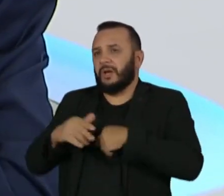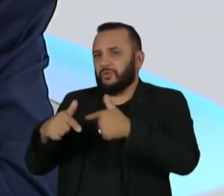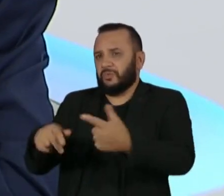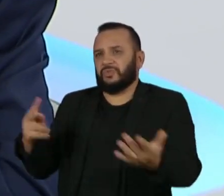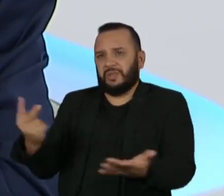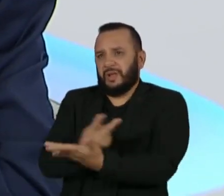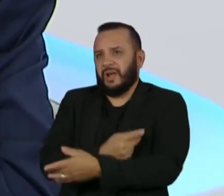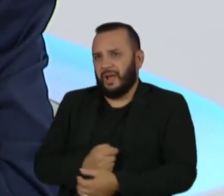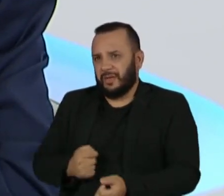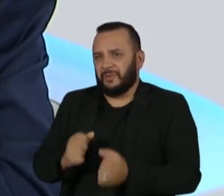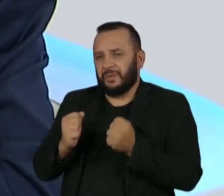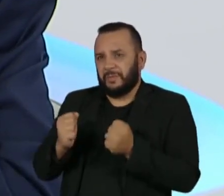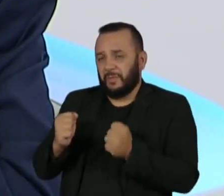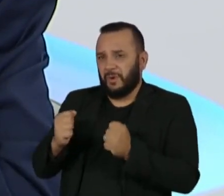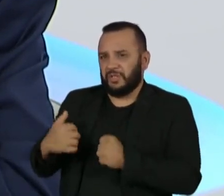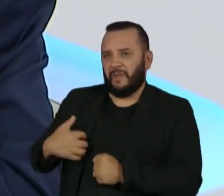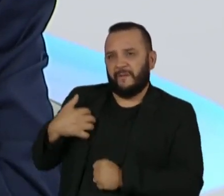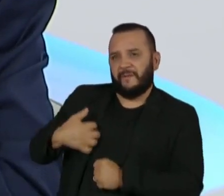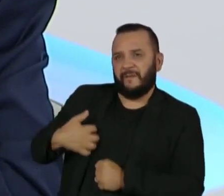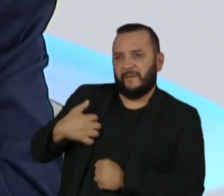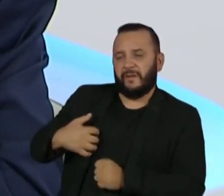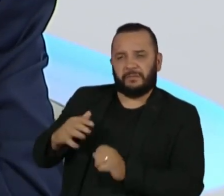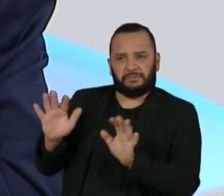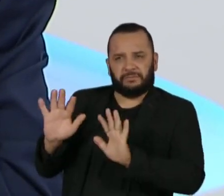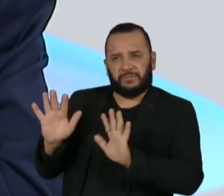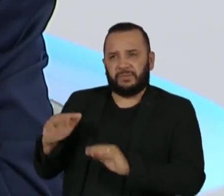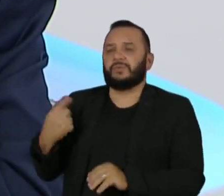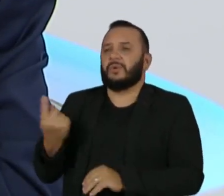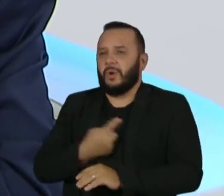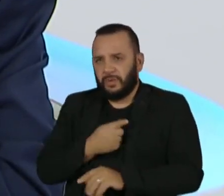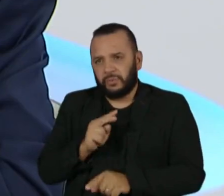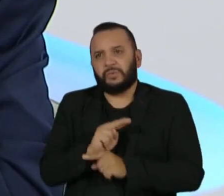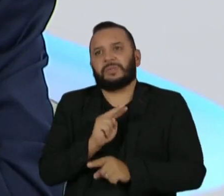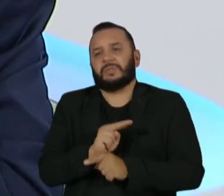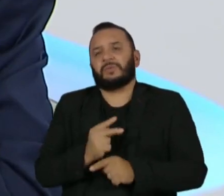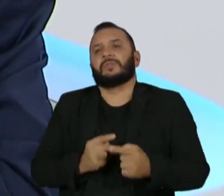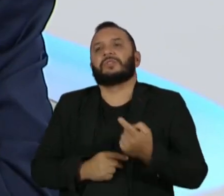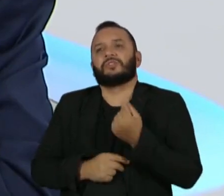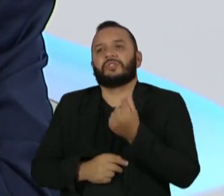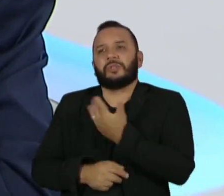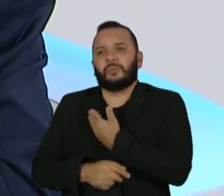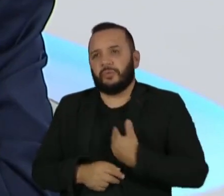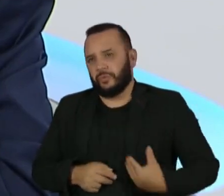de alguma forma, macular esse cuidado que a gente tem com o dinheiro público e com a transparência dentro do governo.